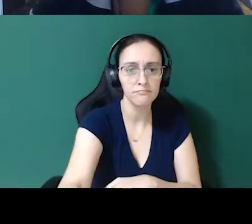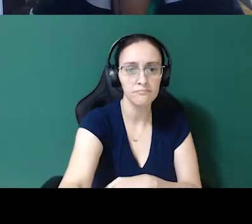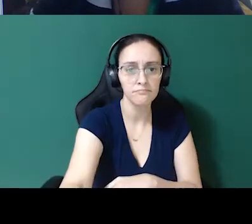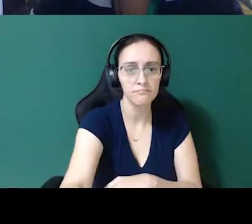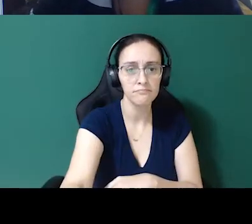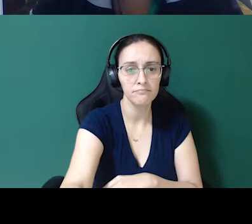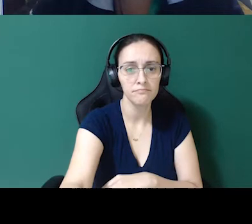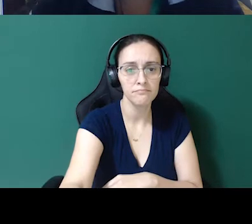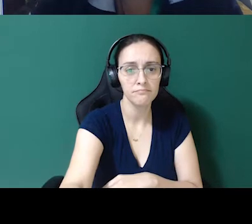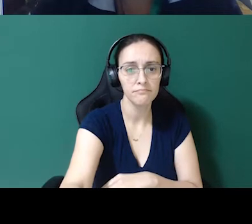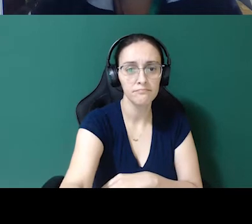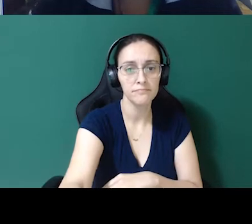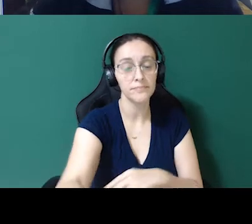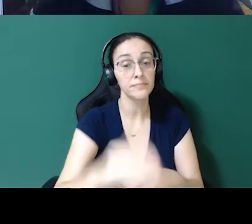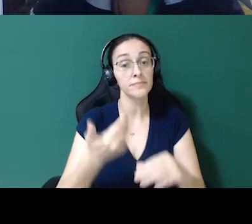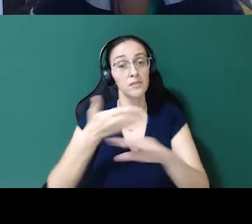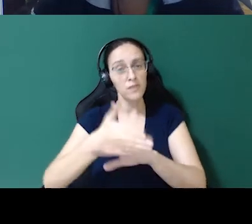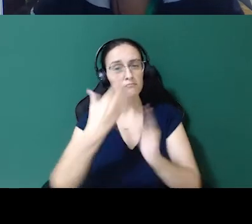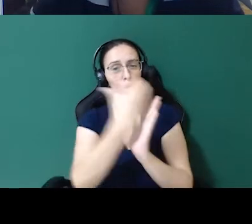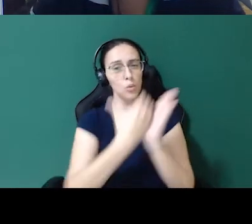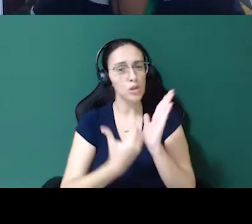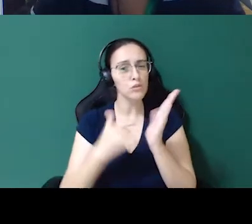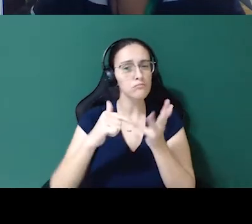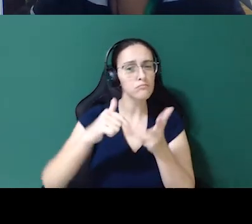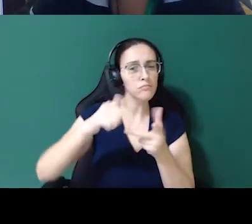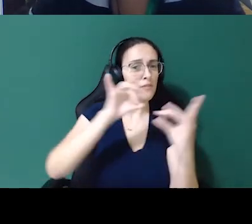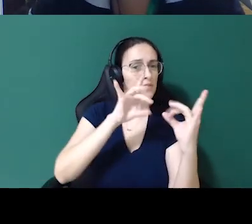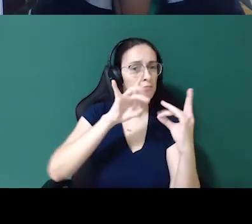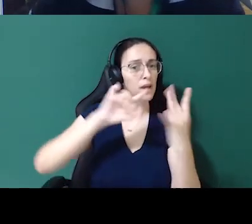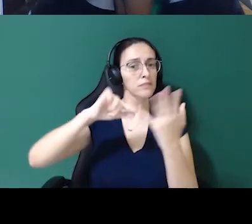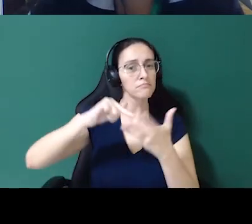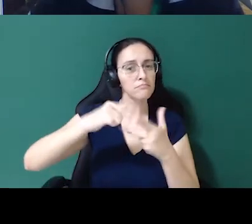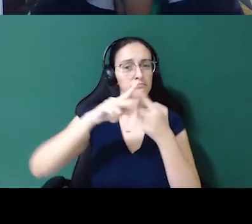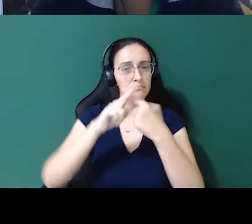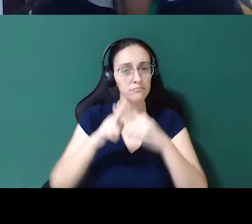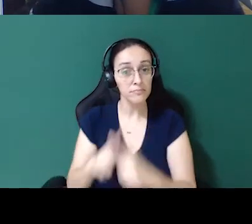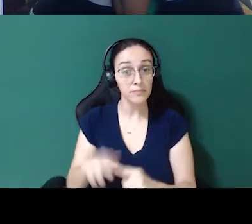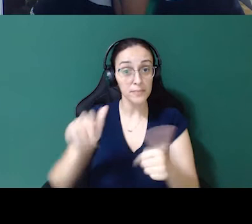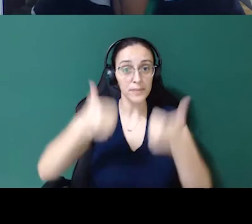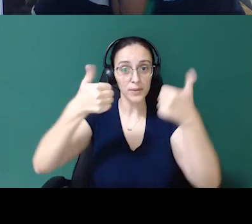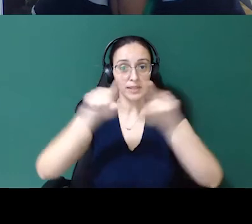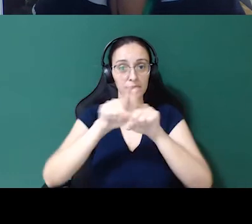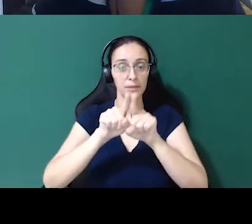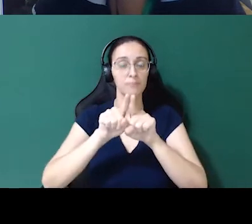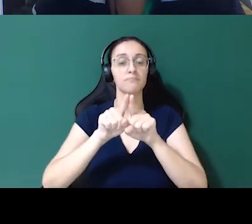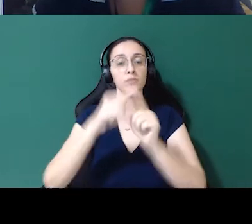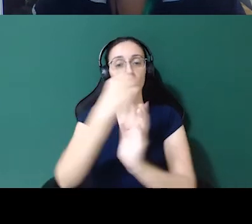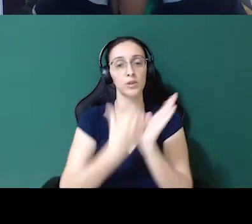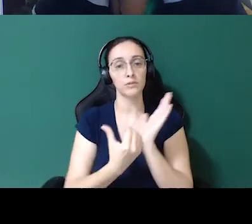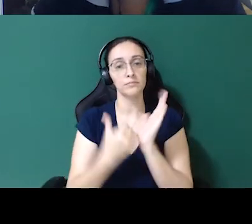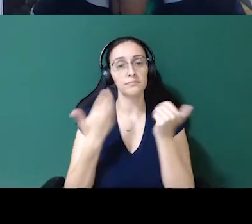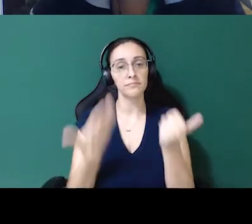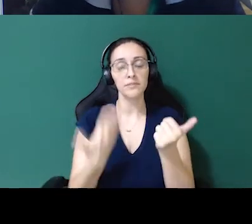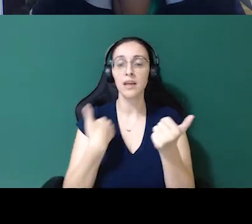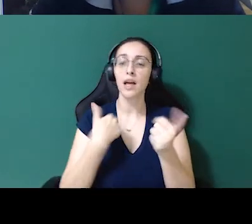feedback sobre as alterações, ajustes e melhorias para o seu currículo. É uma plataforma que ela é